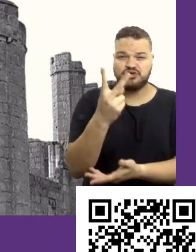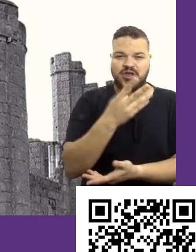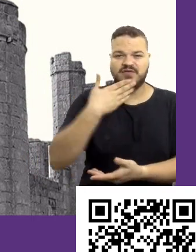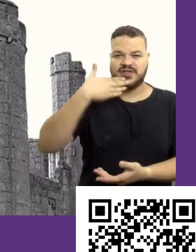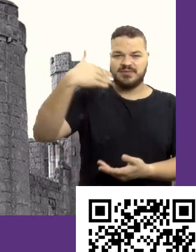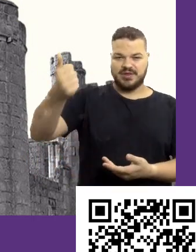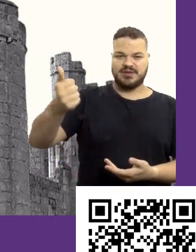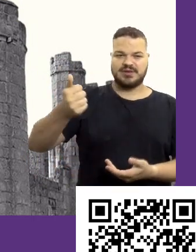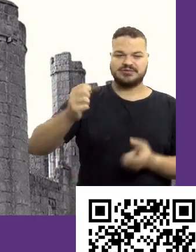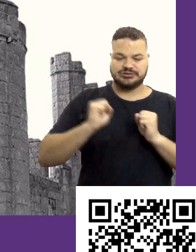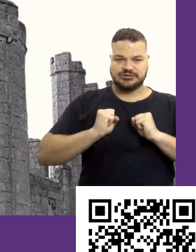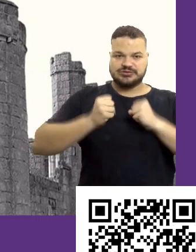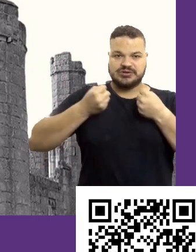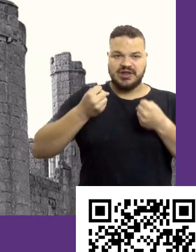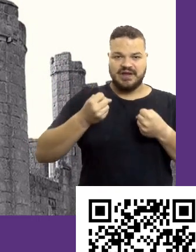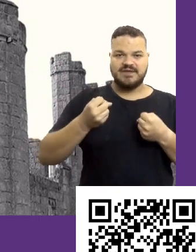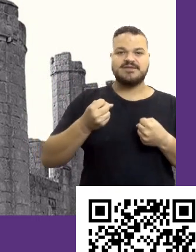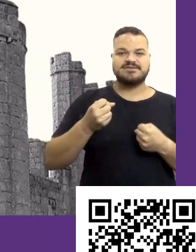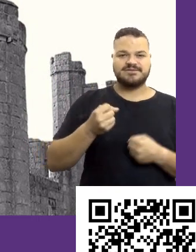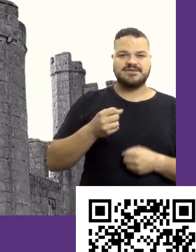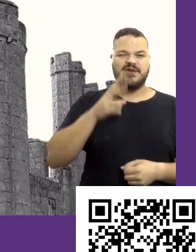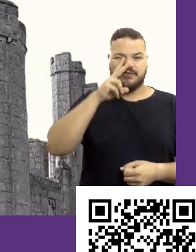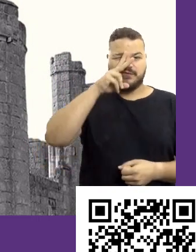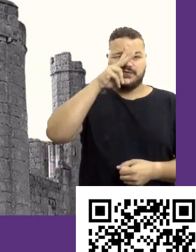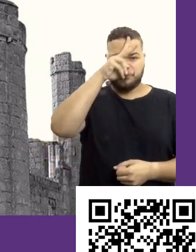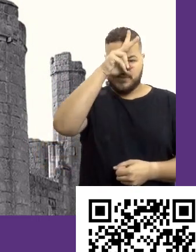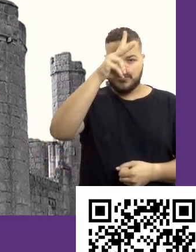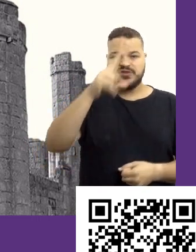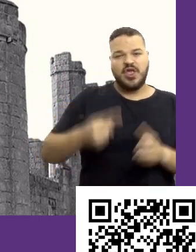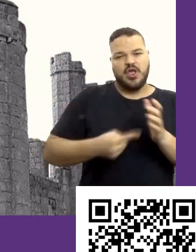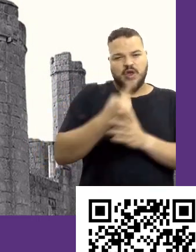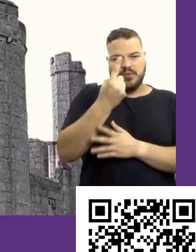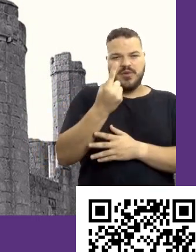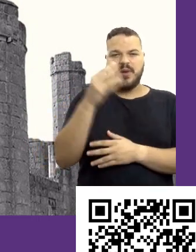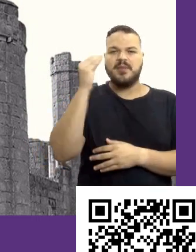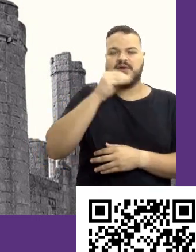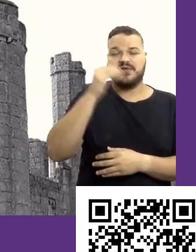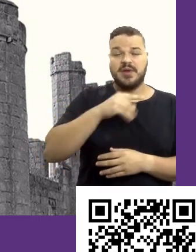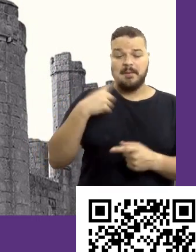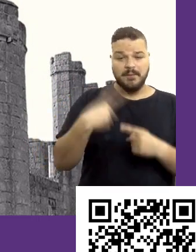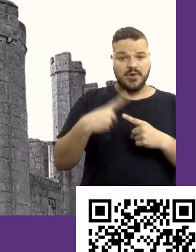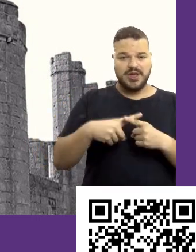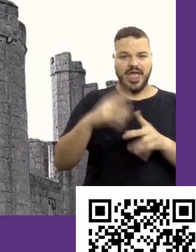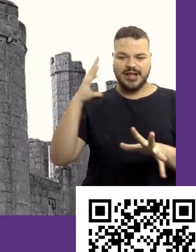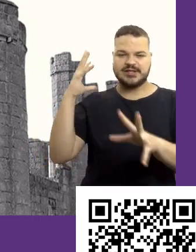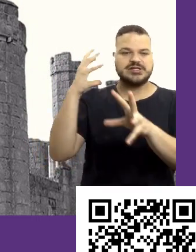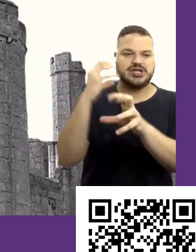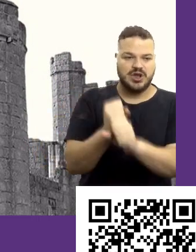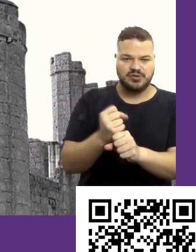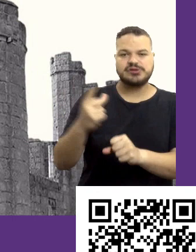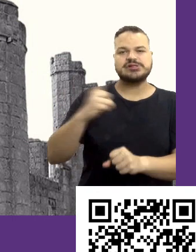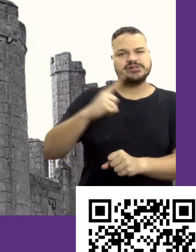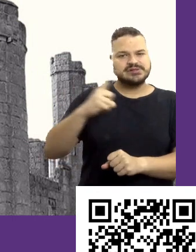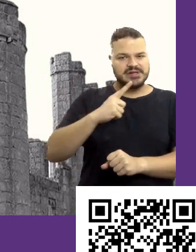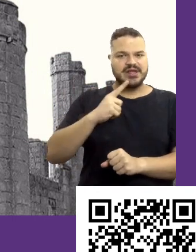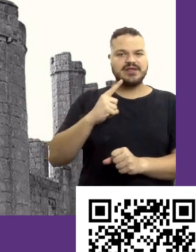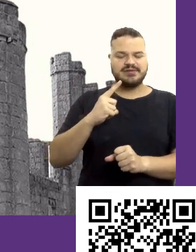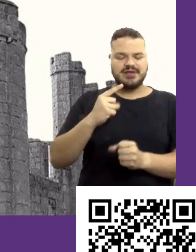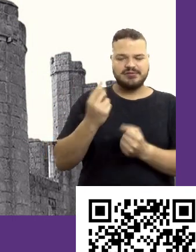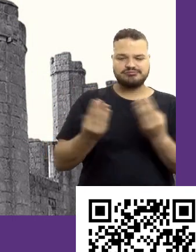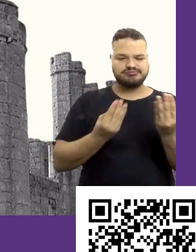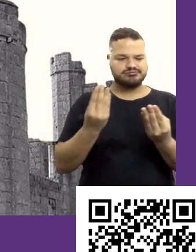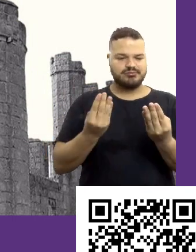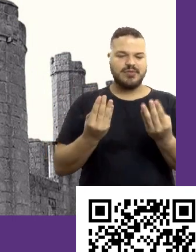melhorar uma força sua e uma para uma fraqueza duas para uma força e uma para uma fraqueza porque essa conta ela sempre tem que fechar dessa forma. O